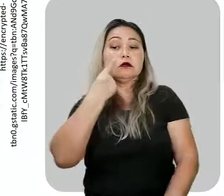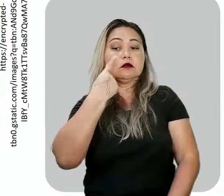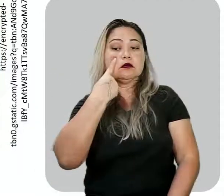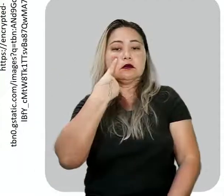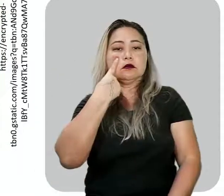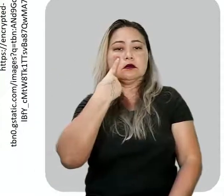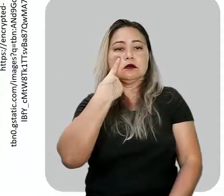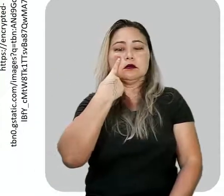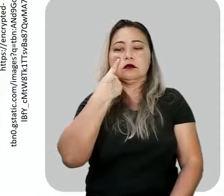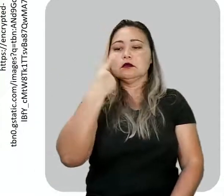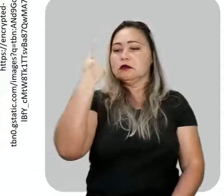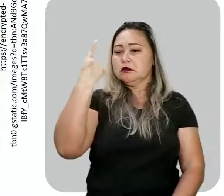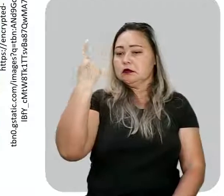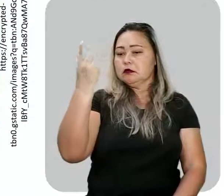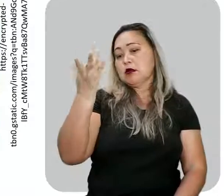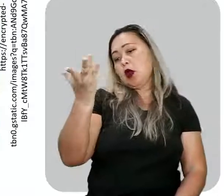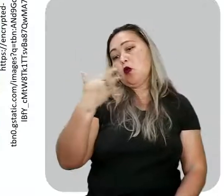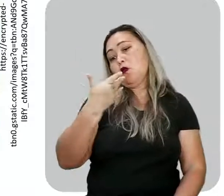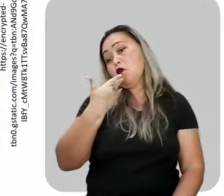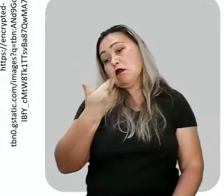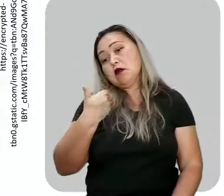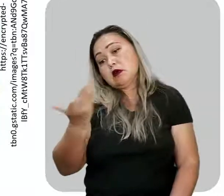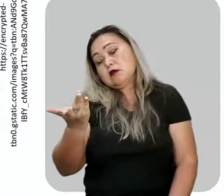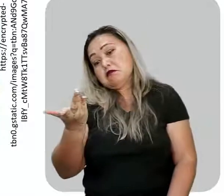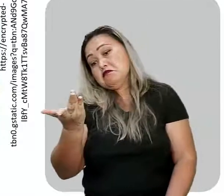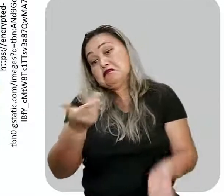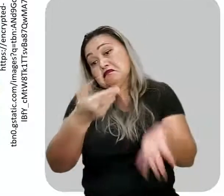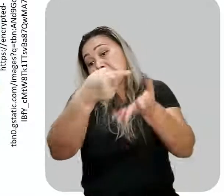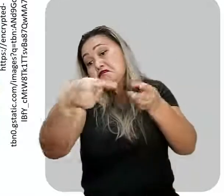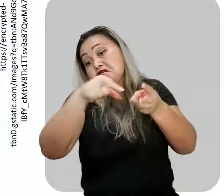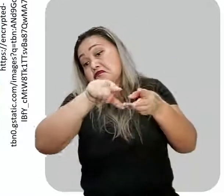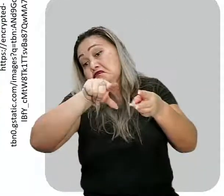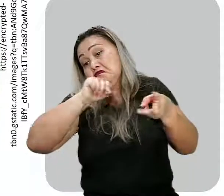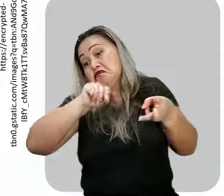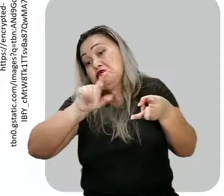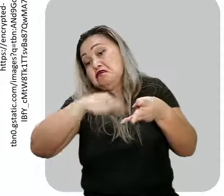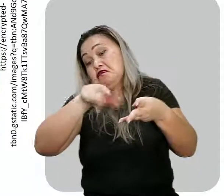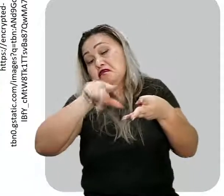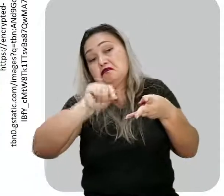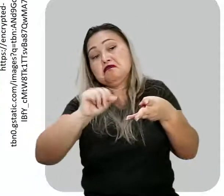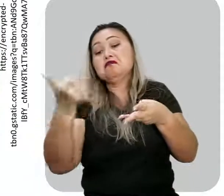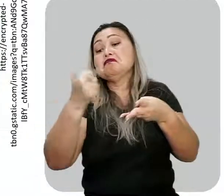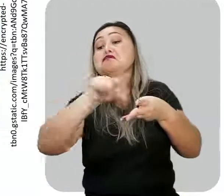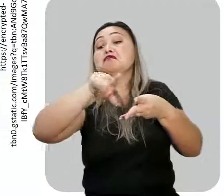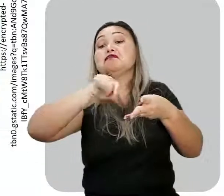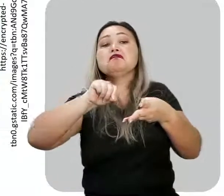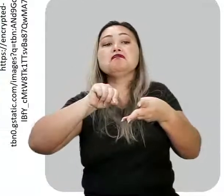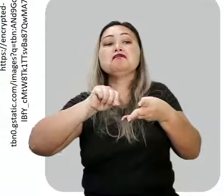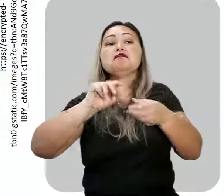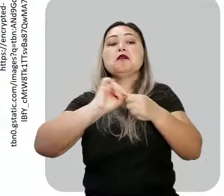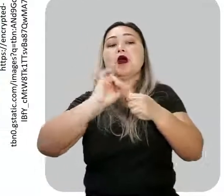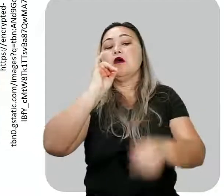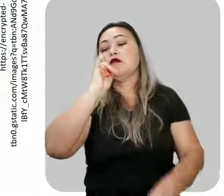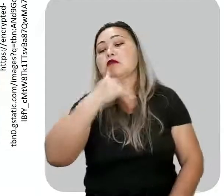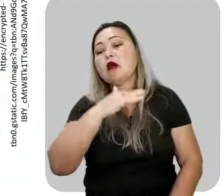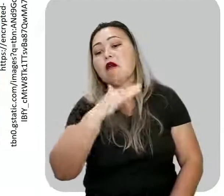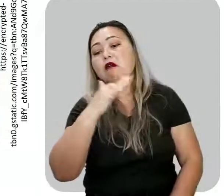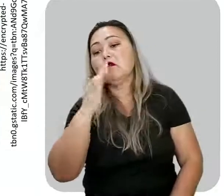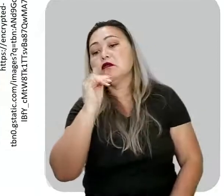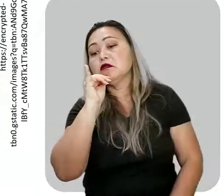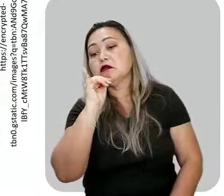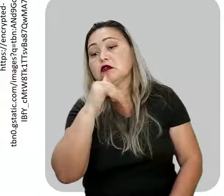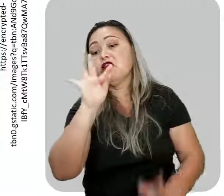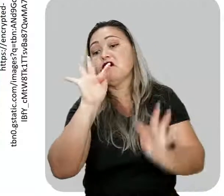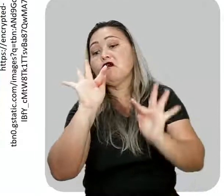a nossa sugestão. A primeira sugestão, Triste Fim de Policarpo